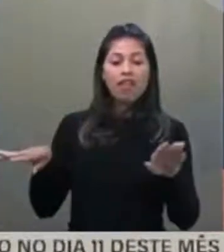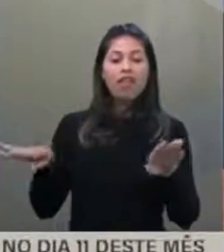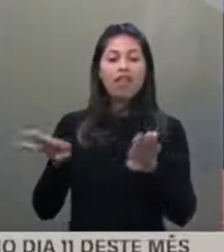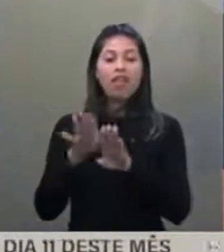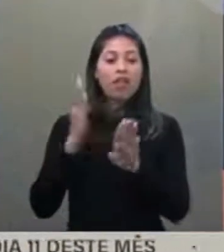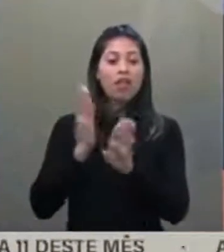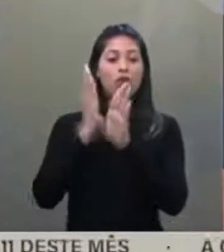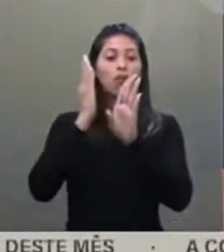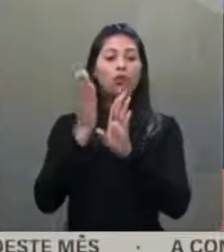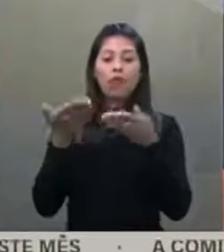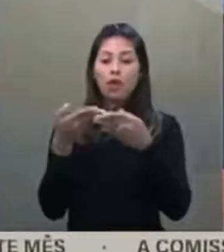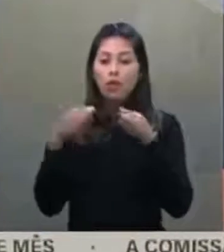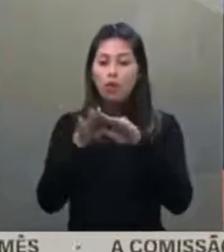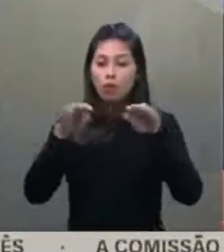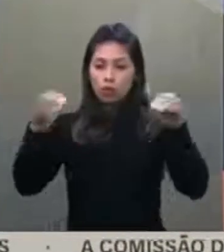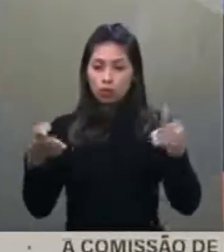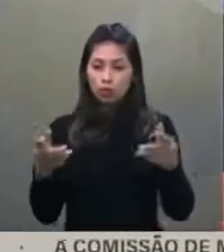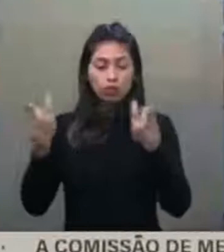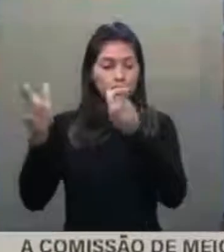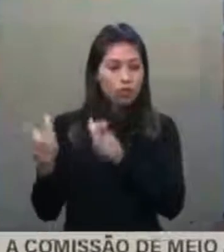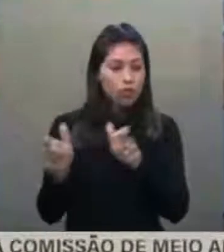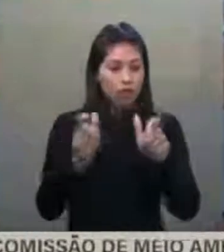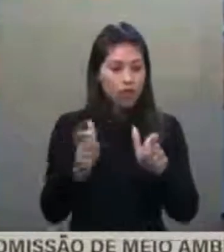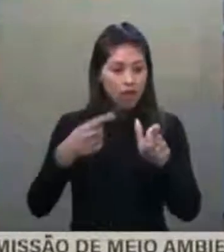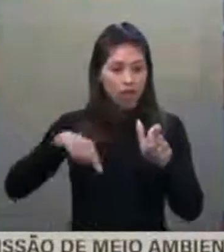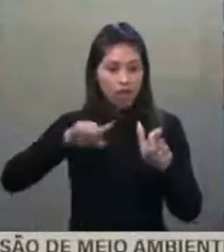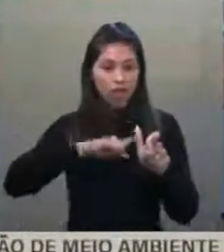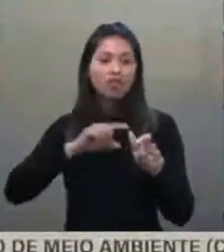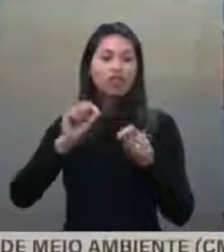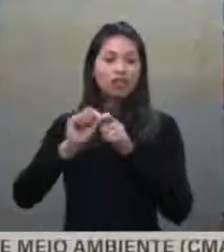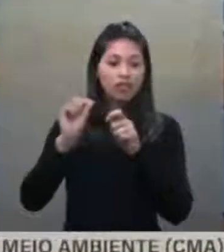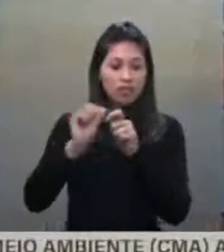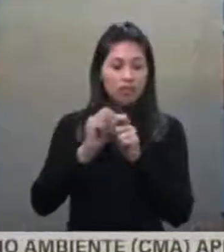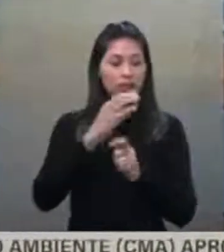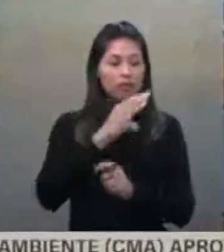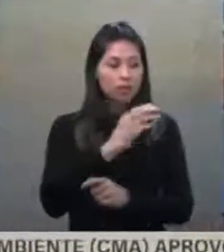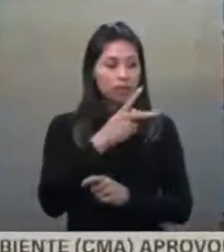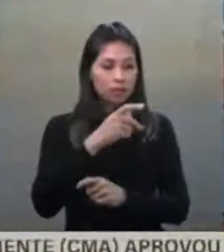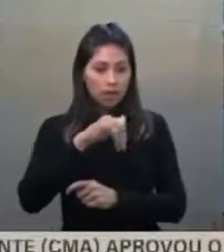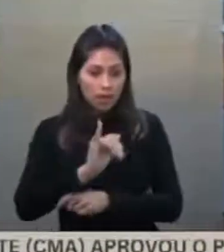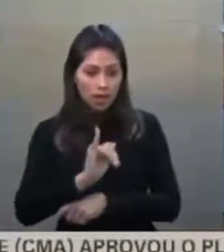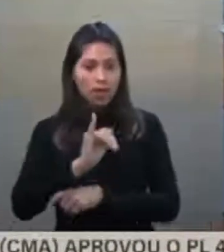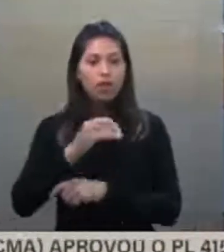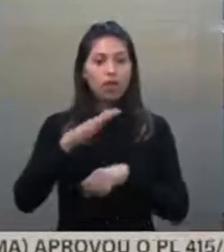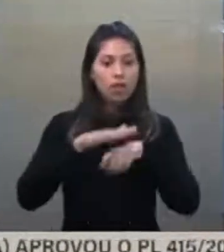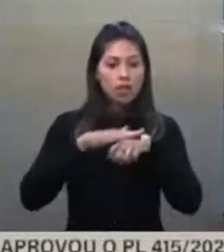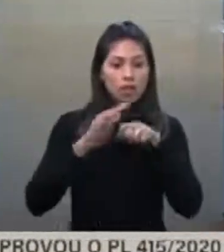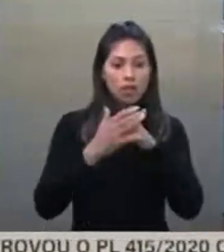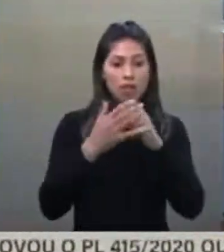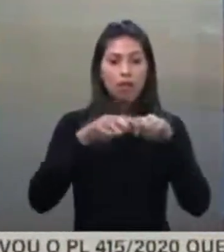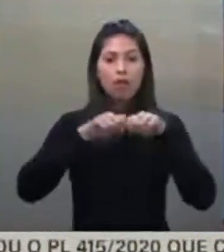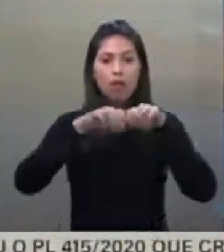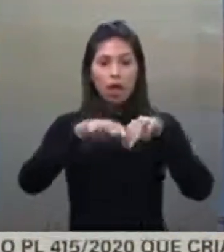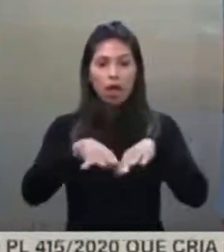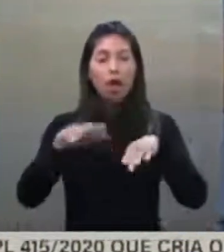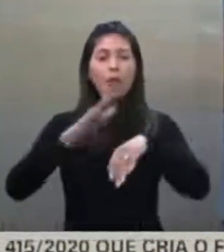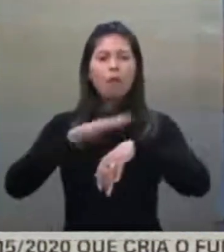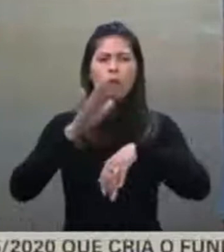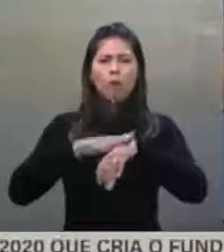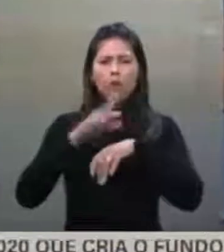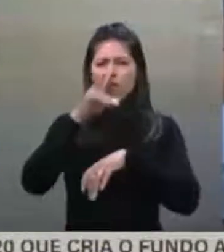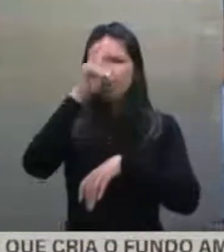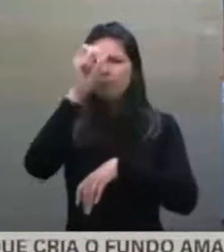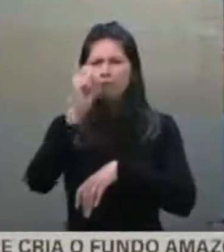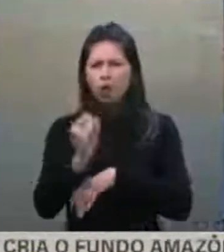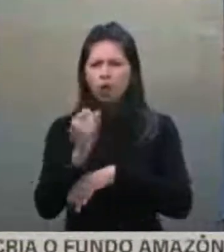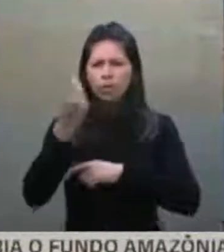onde nós fizemos a CPI da pandemia, onde tivemos momentos fortes de embates,